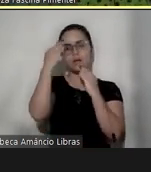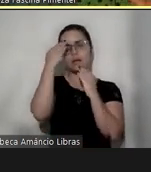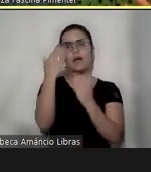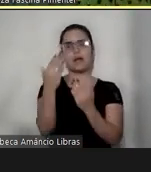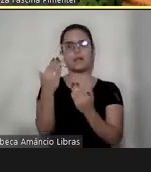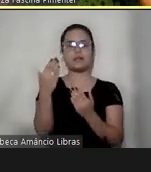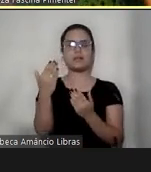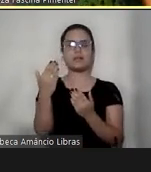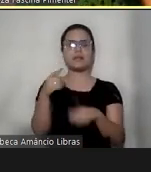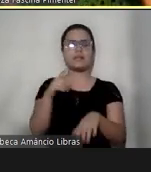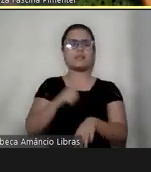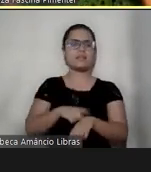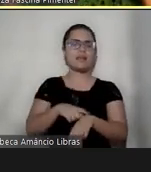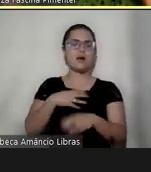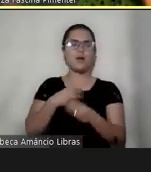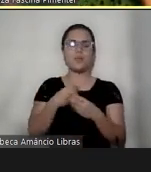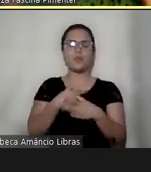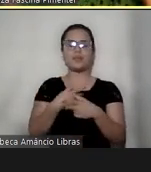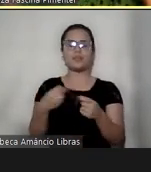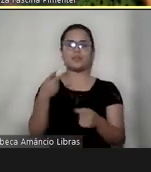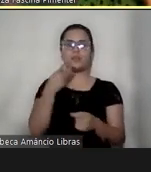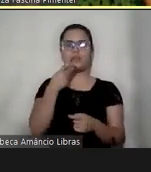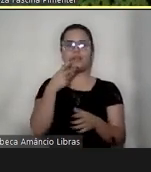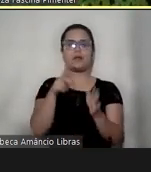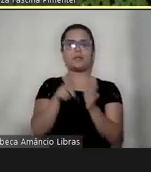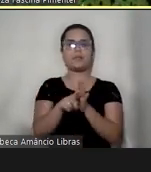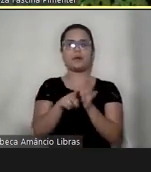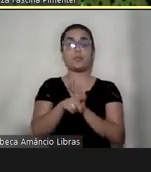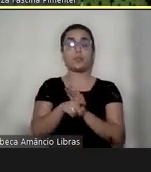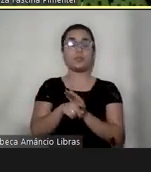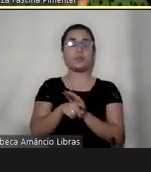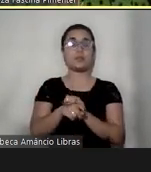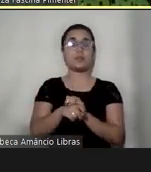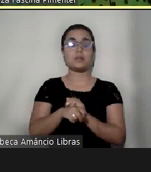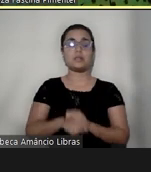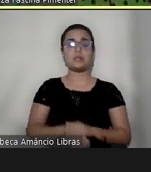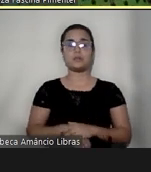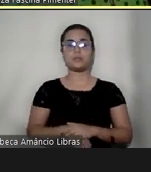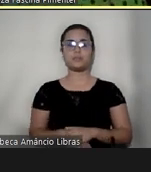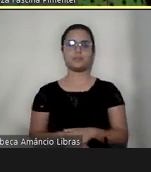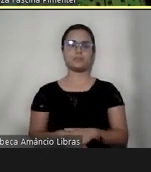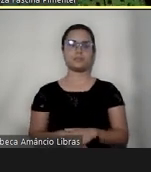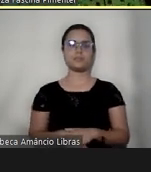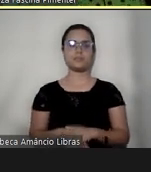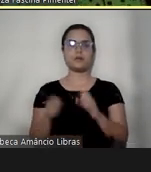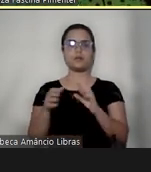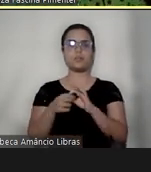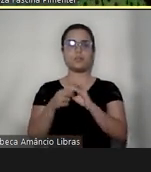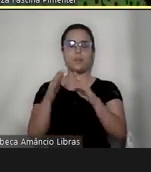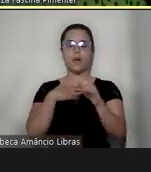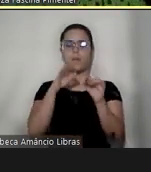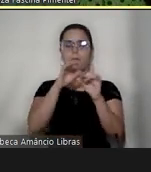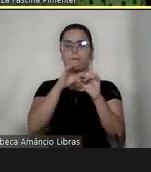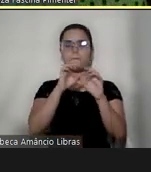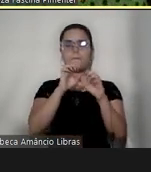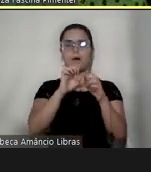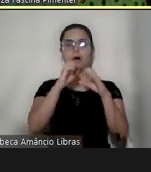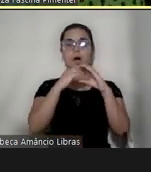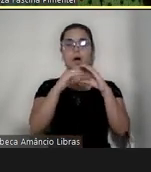Tem muitas coisas, a gente vai agora acho que pras perguntas, né? Eu tô deixando aqui o meu e-mail, que é